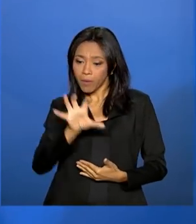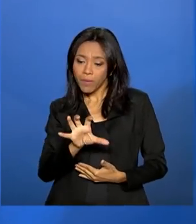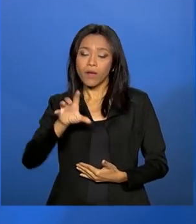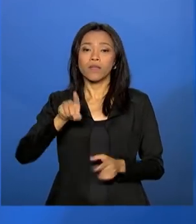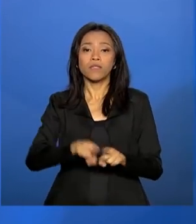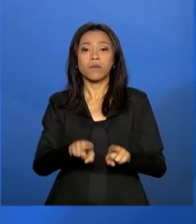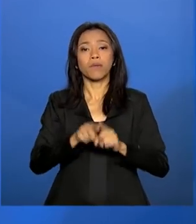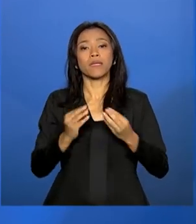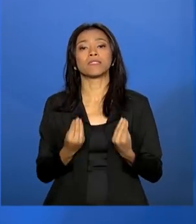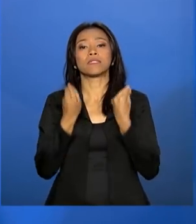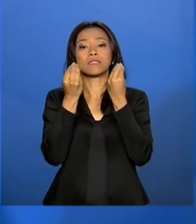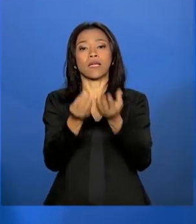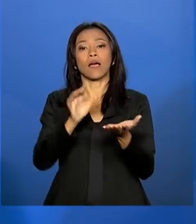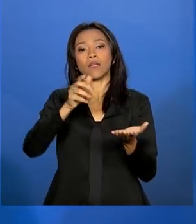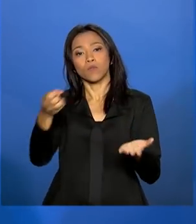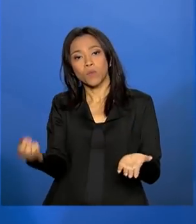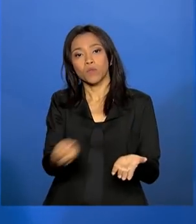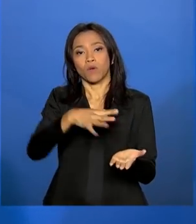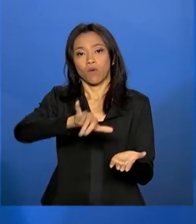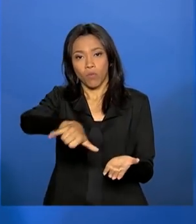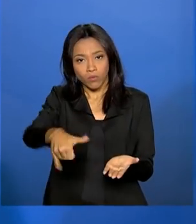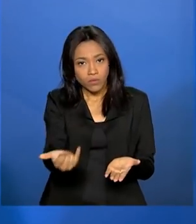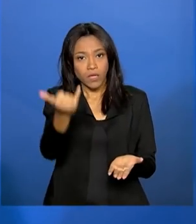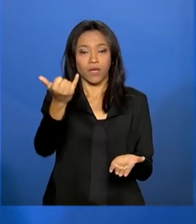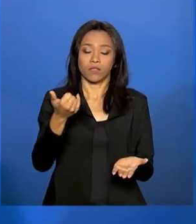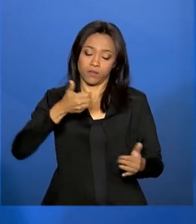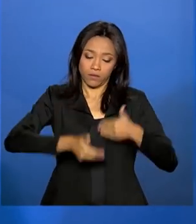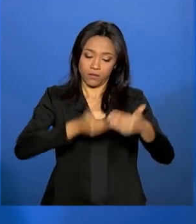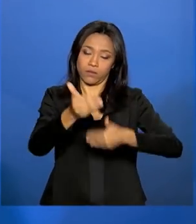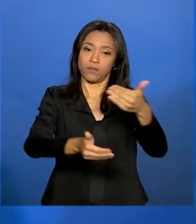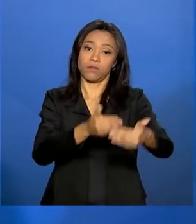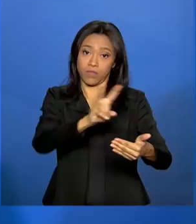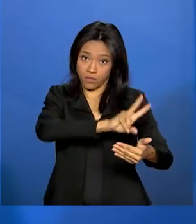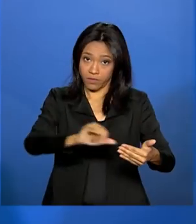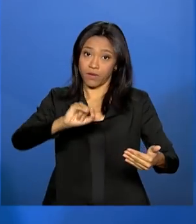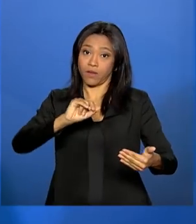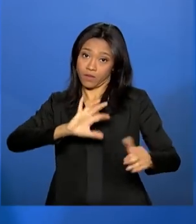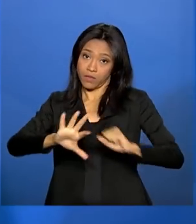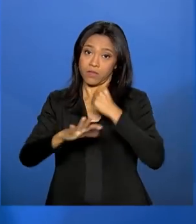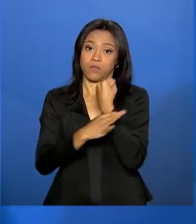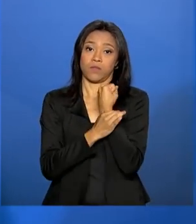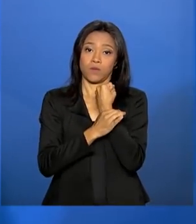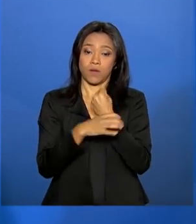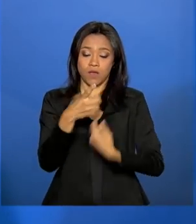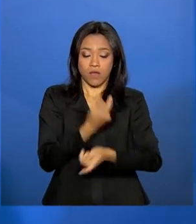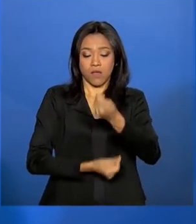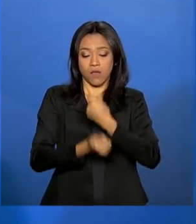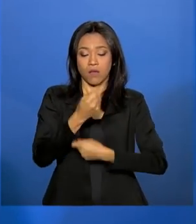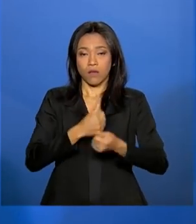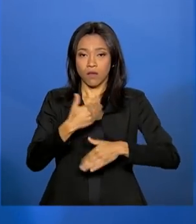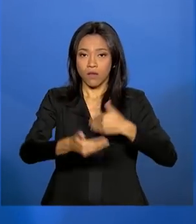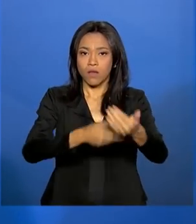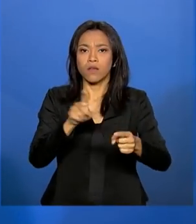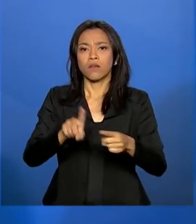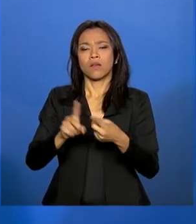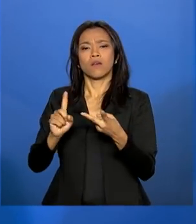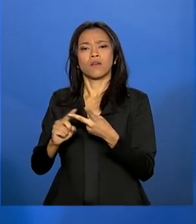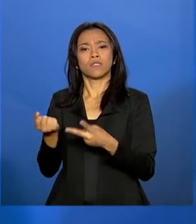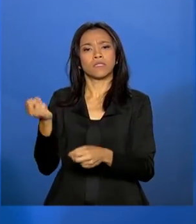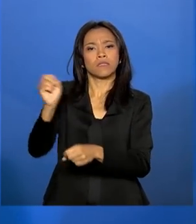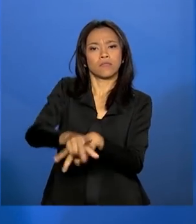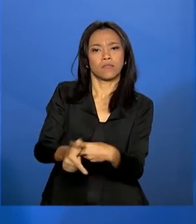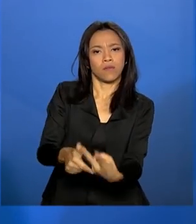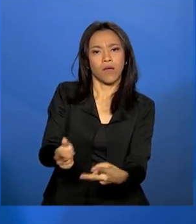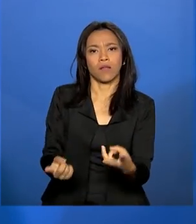oportunidades de desenvolvimento, que resultarão em crescimento econômico, geração de renda e